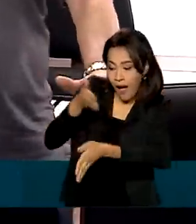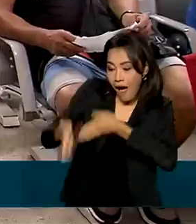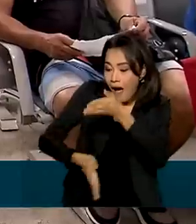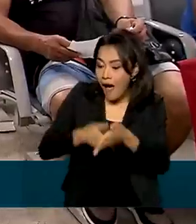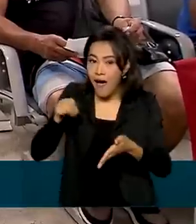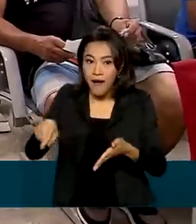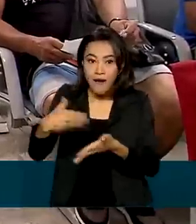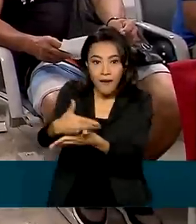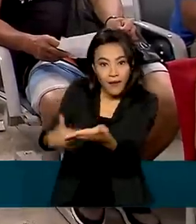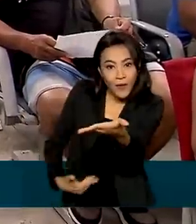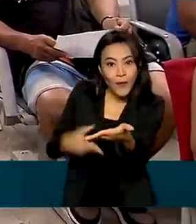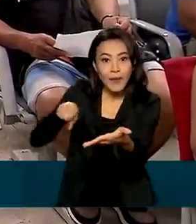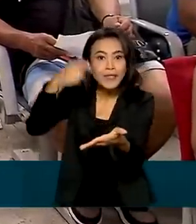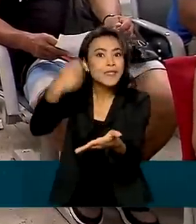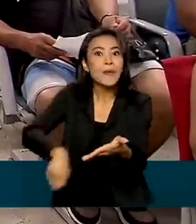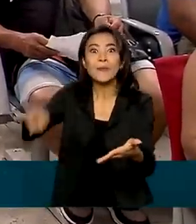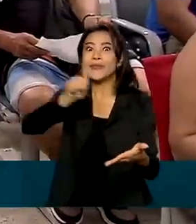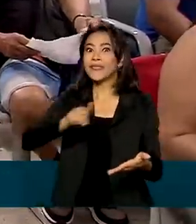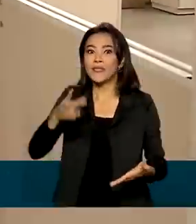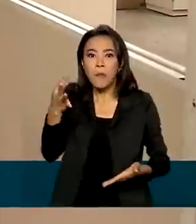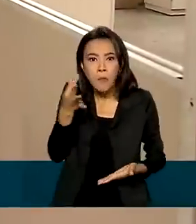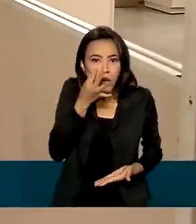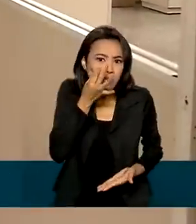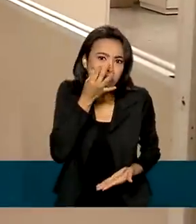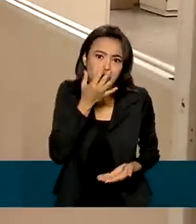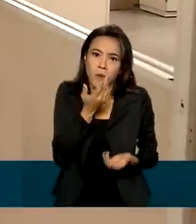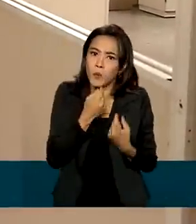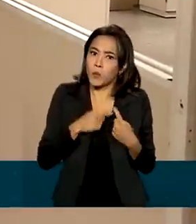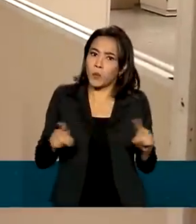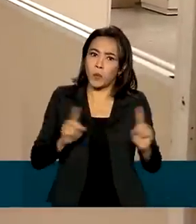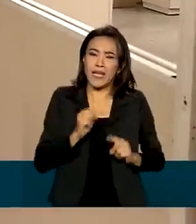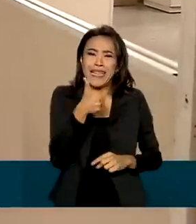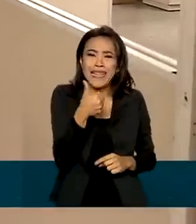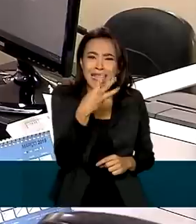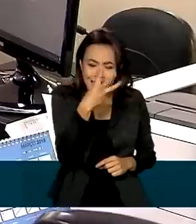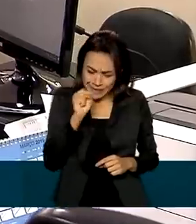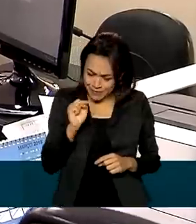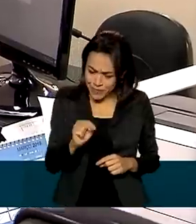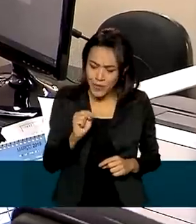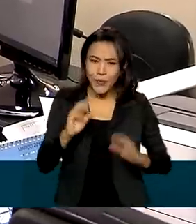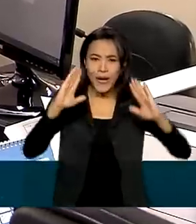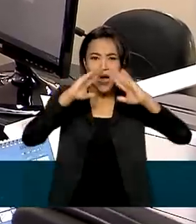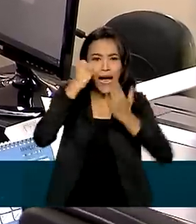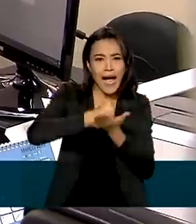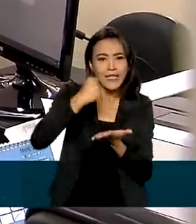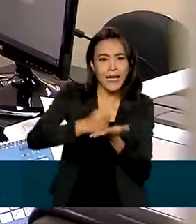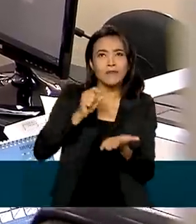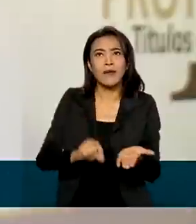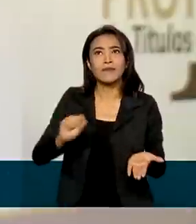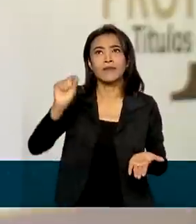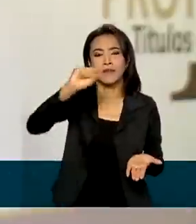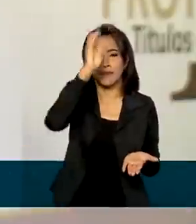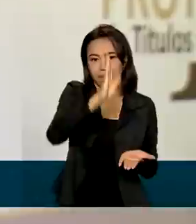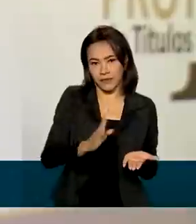centralizadas, sem precisar ir pessoalmente a um dos 13 mil cartórios espalhados pelo país.